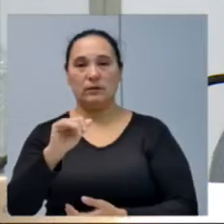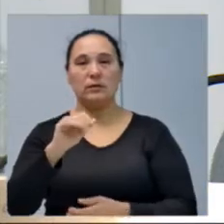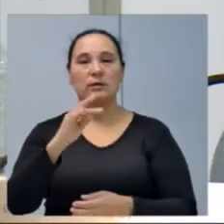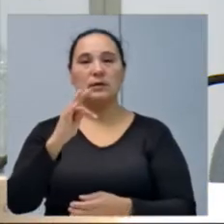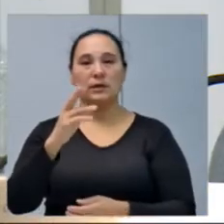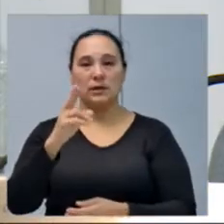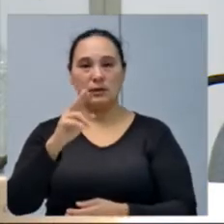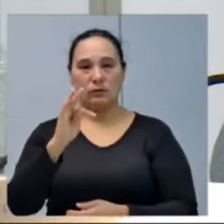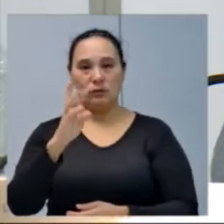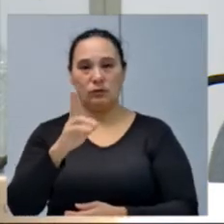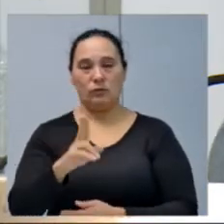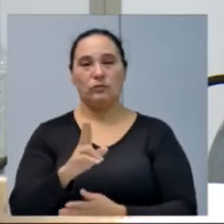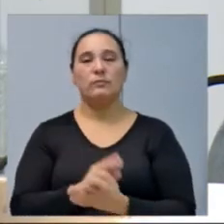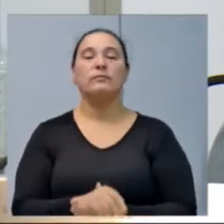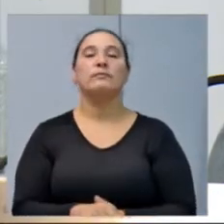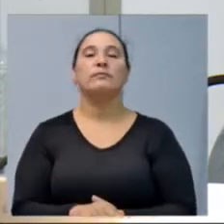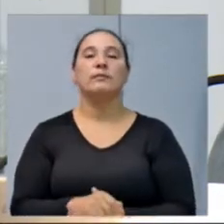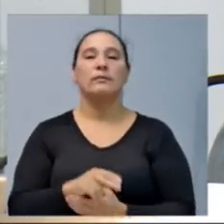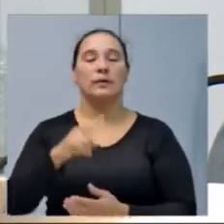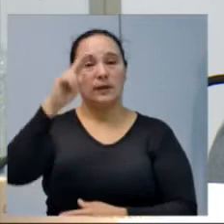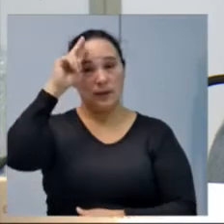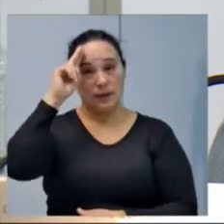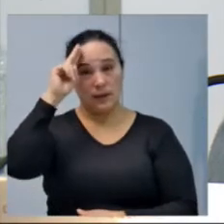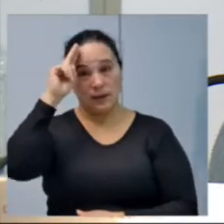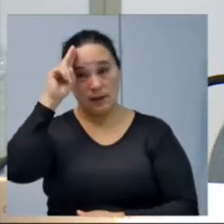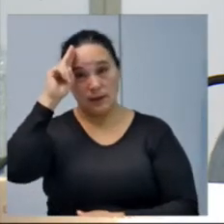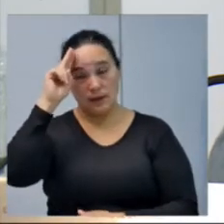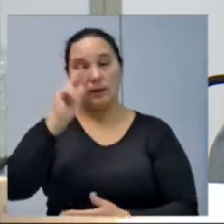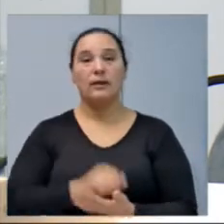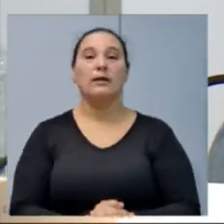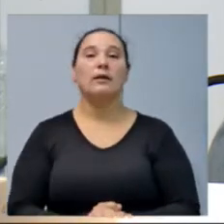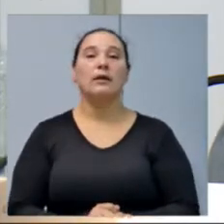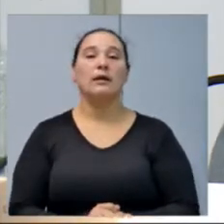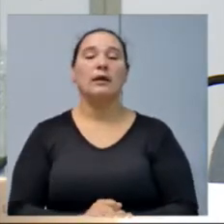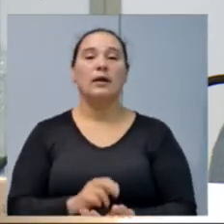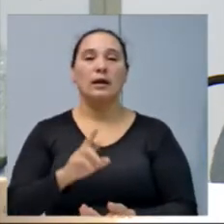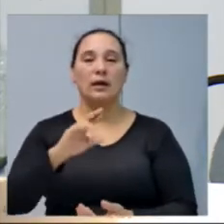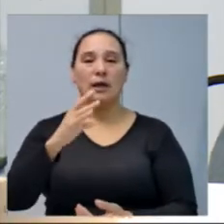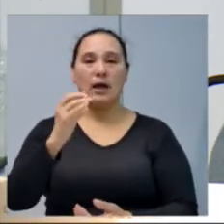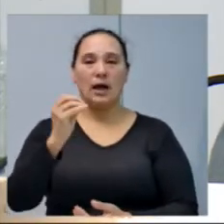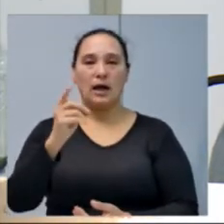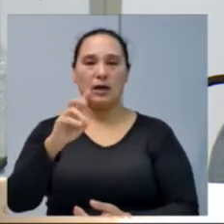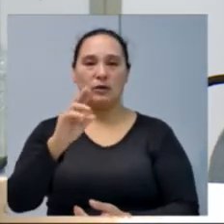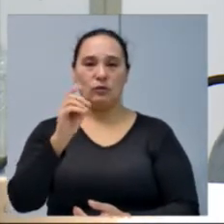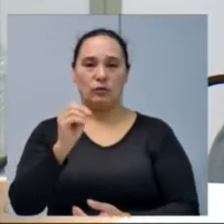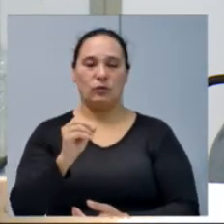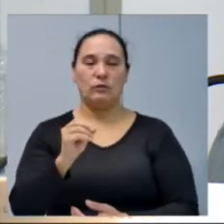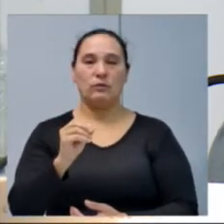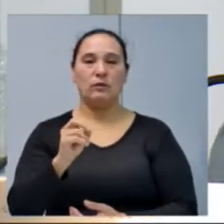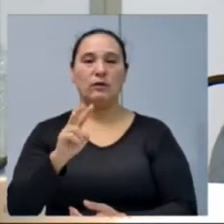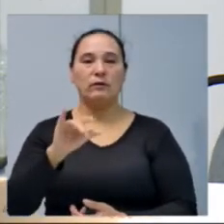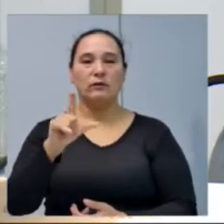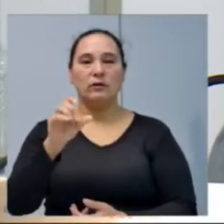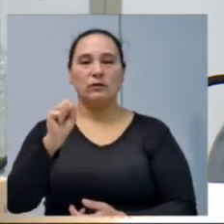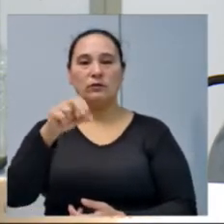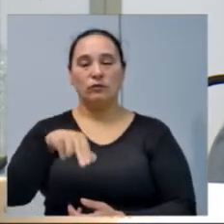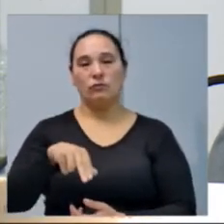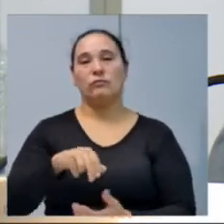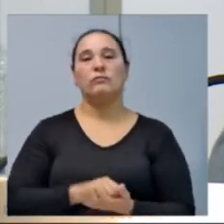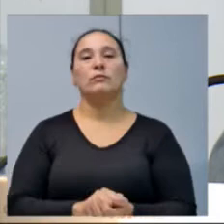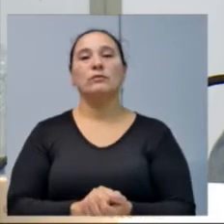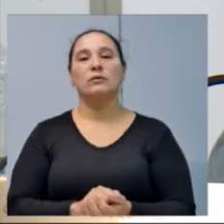Menegati, presente. Natal Busnello Moreira, presente. Ricardo Lira da Costa, presente. Wilson Piccoli, presente.